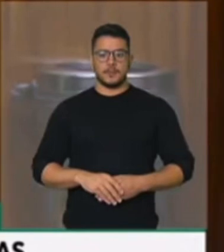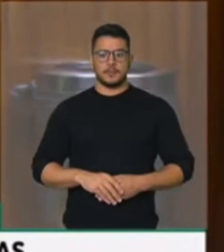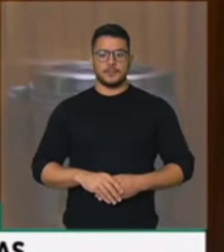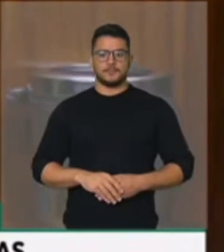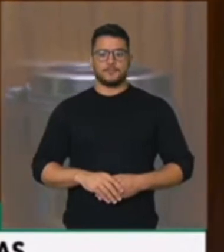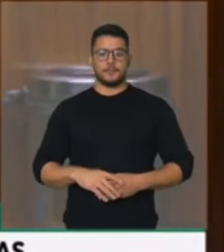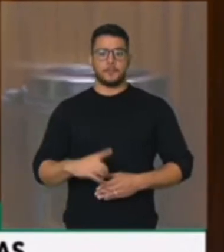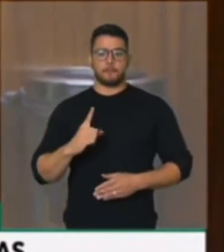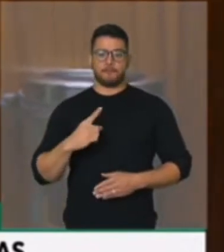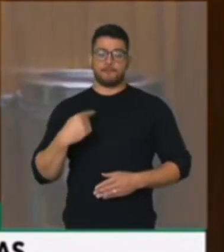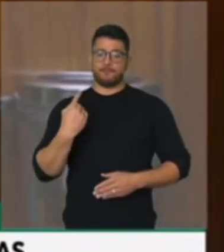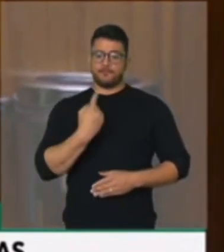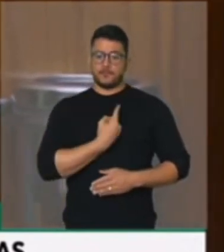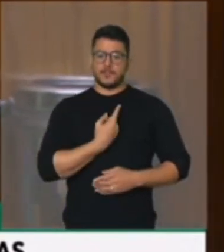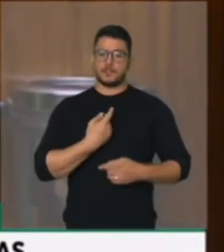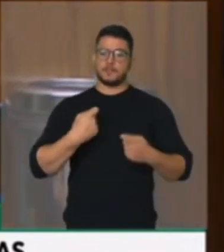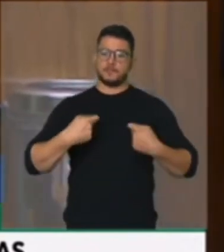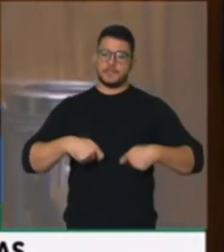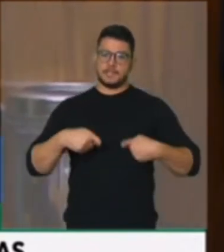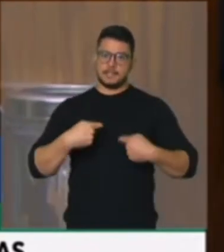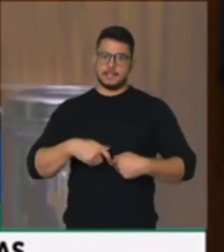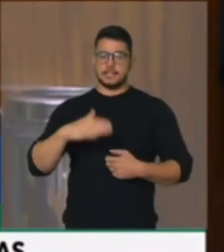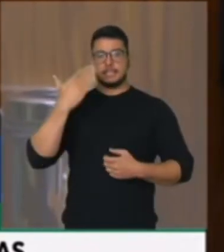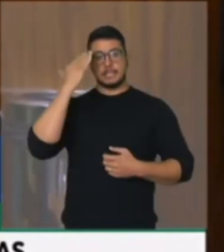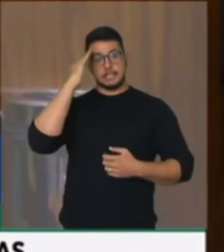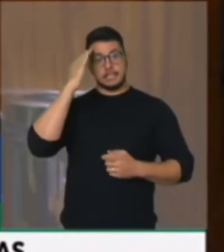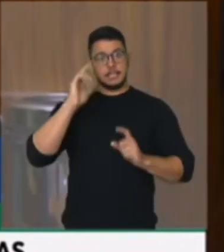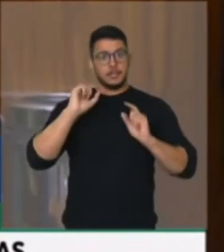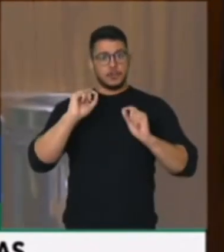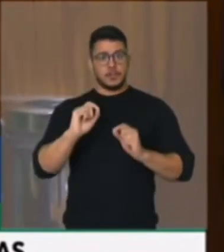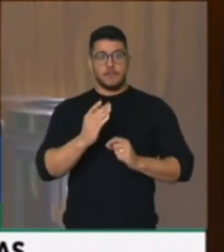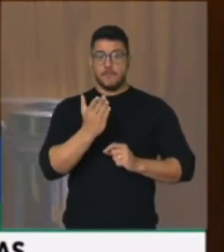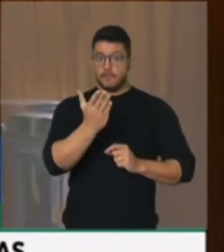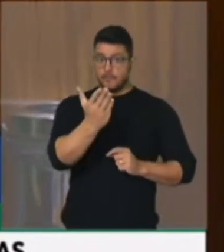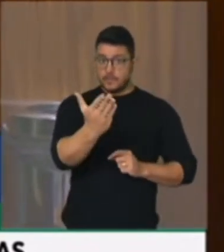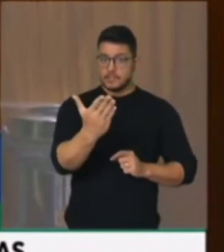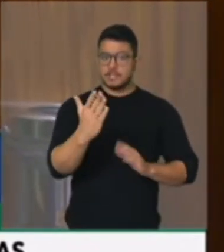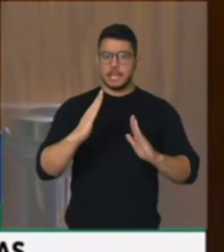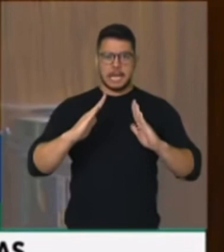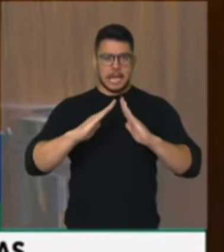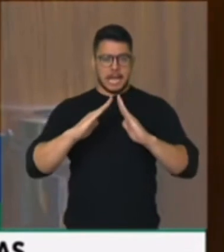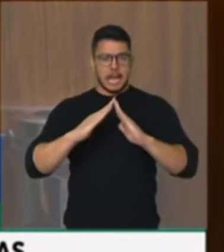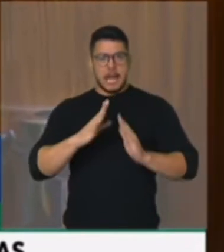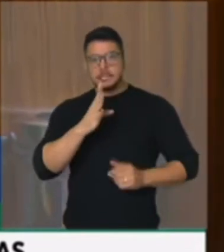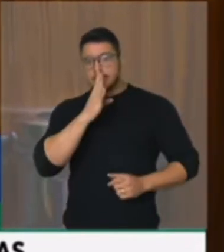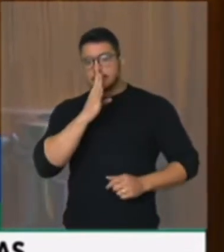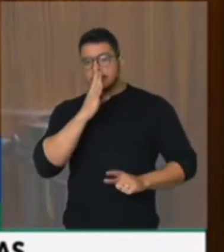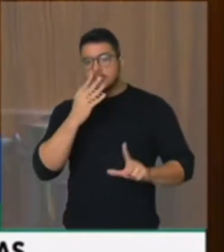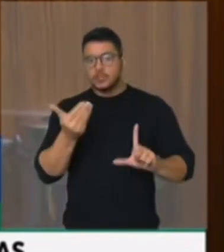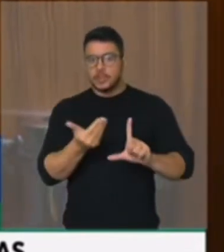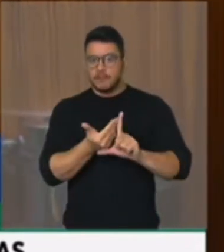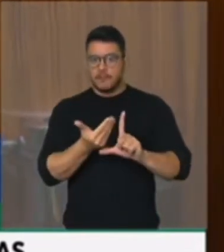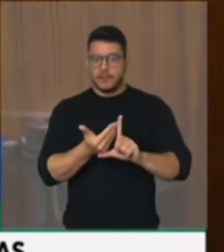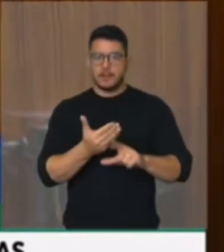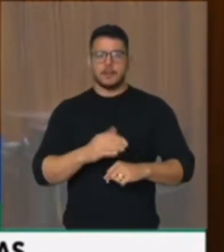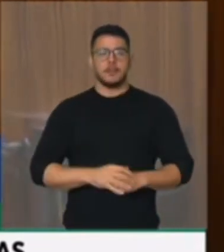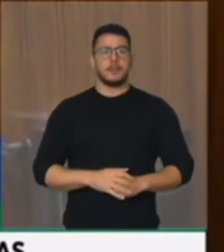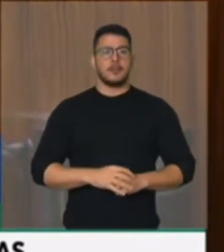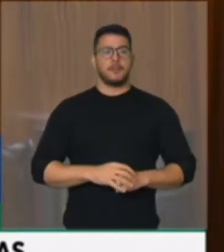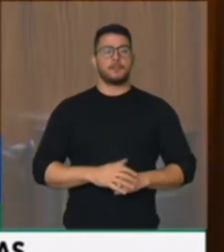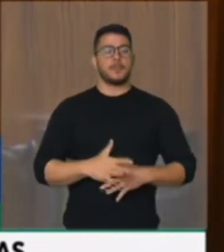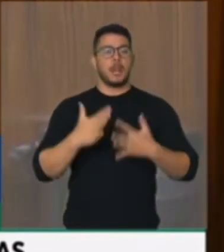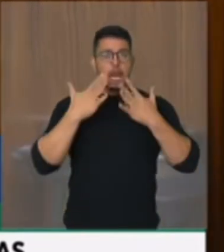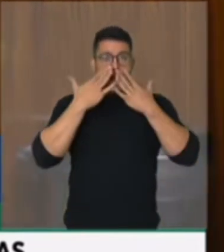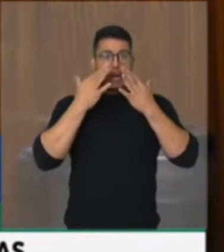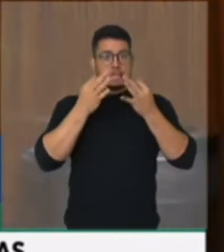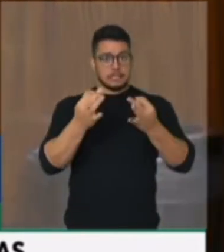entender, e aí falo que o cidadão que está nos acompanhando, que está vivendo a aflição desse momento, da pandemia,